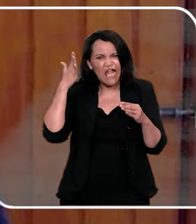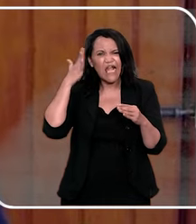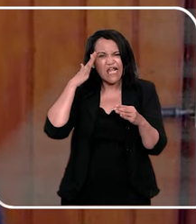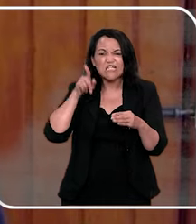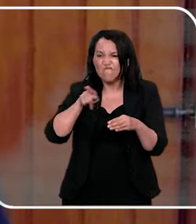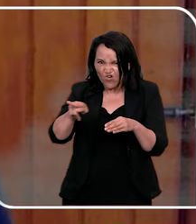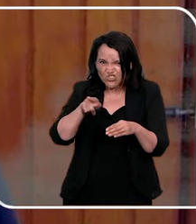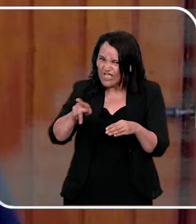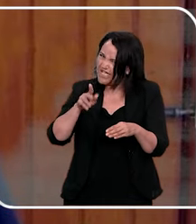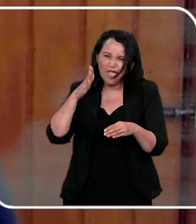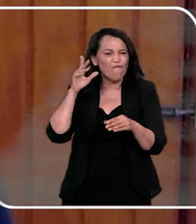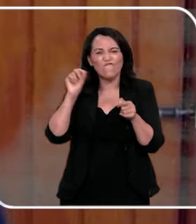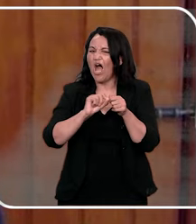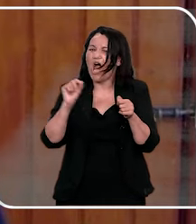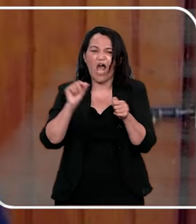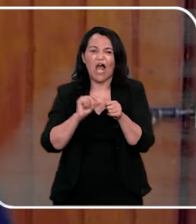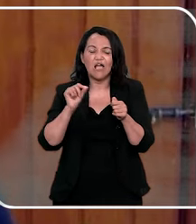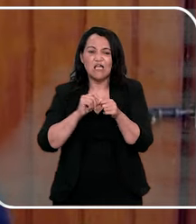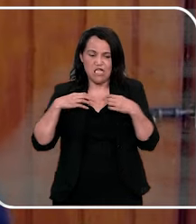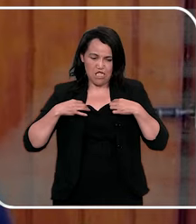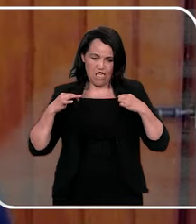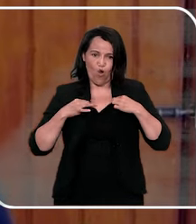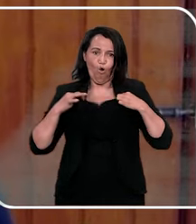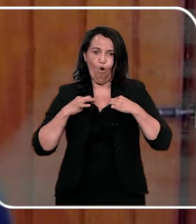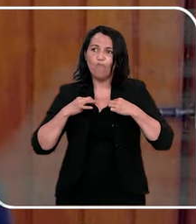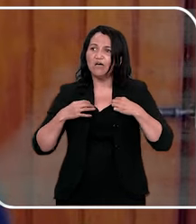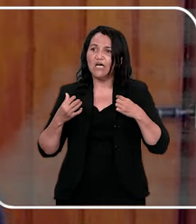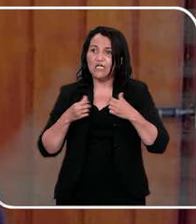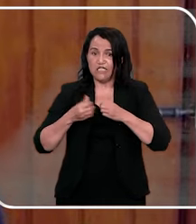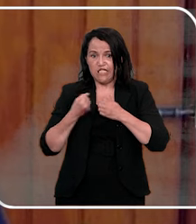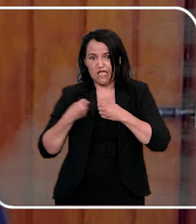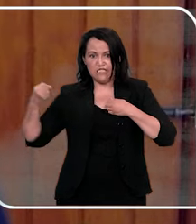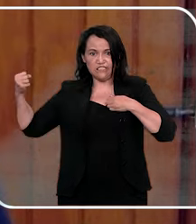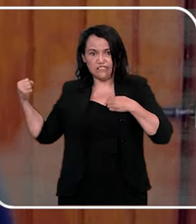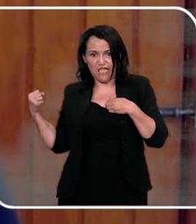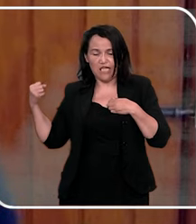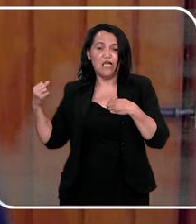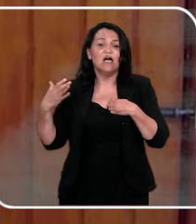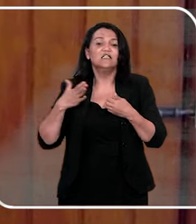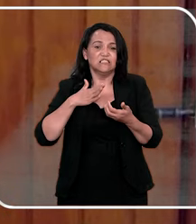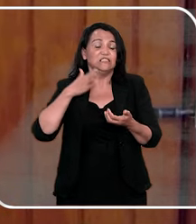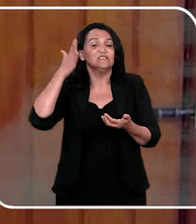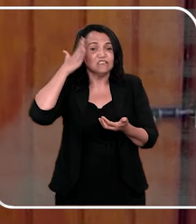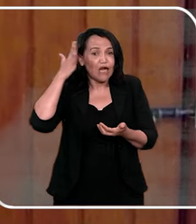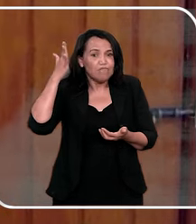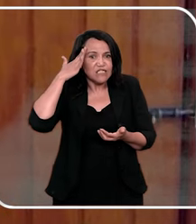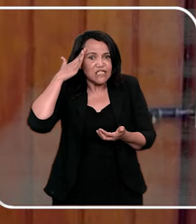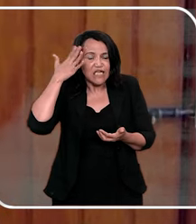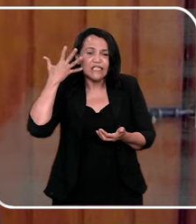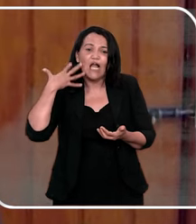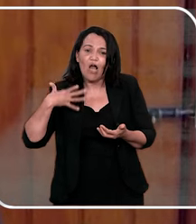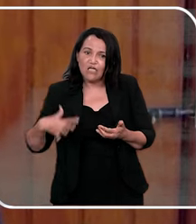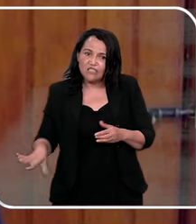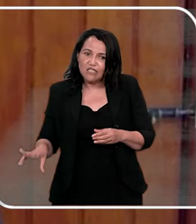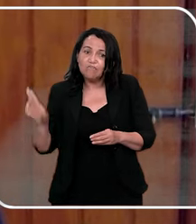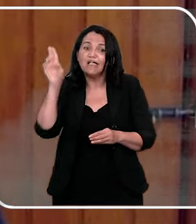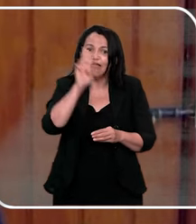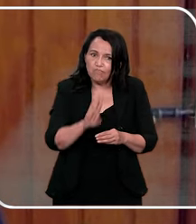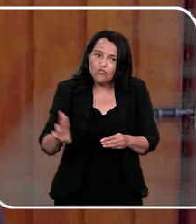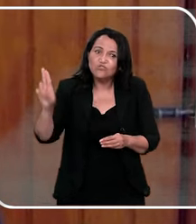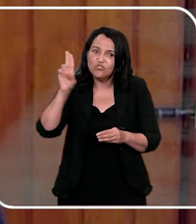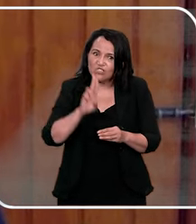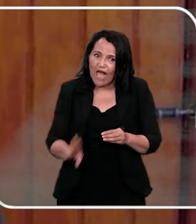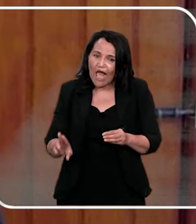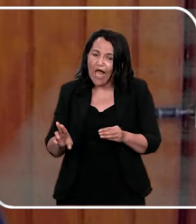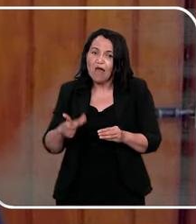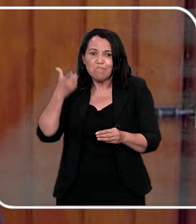as crianças do dia, eu sei que você não faz isso, tá, você não vai mandar foto sua, né, nem de roupa, nem sem roupa, para um desconhecido, mas você sabia que